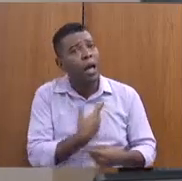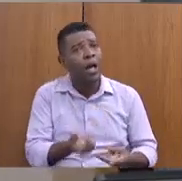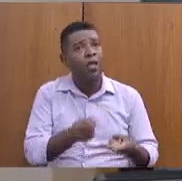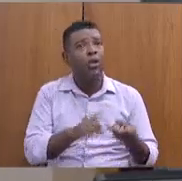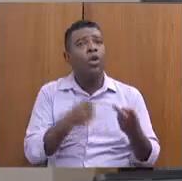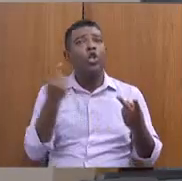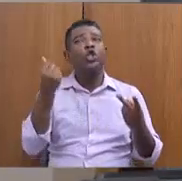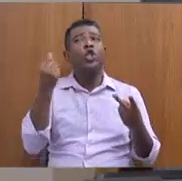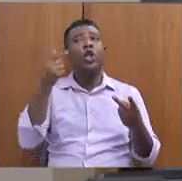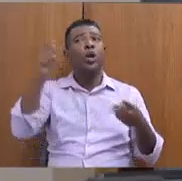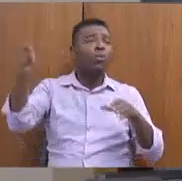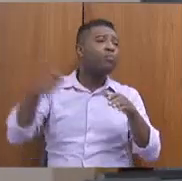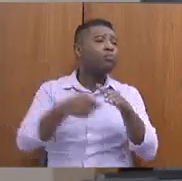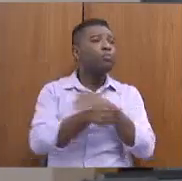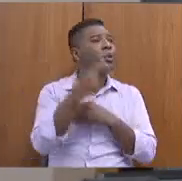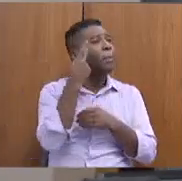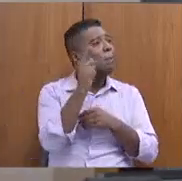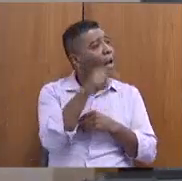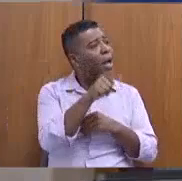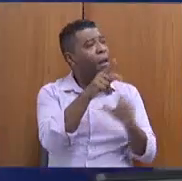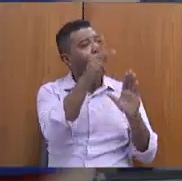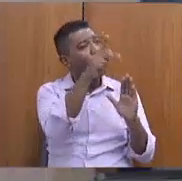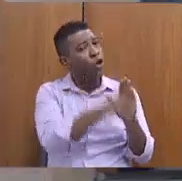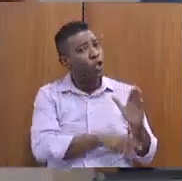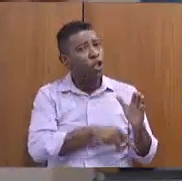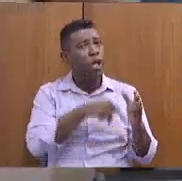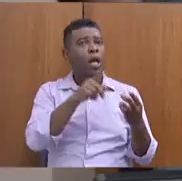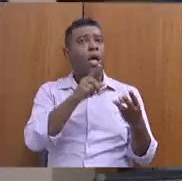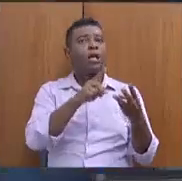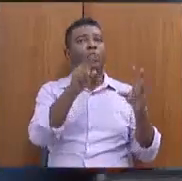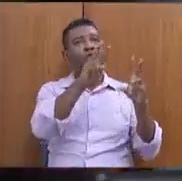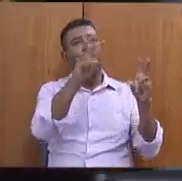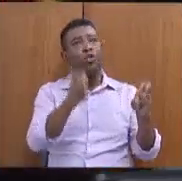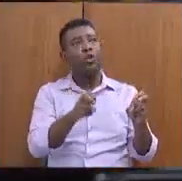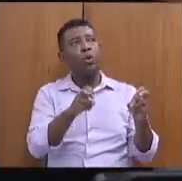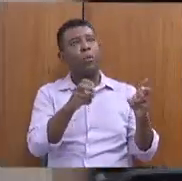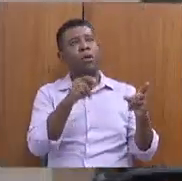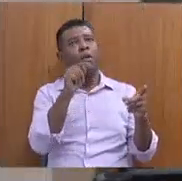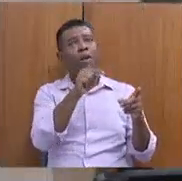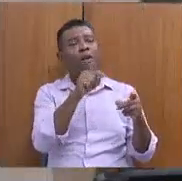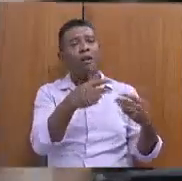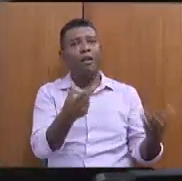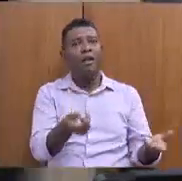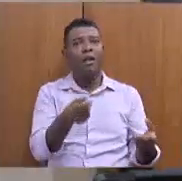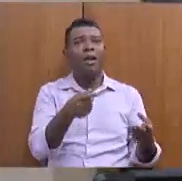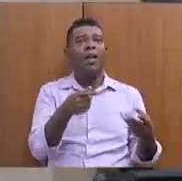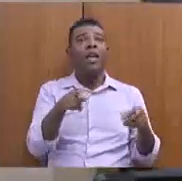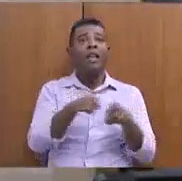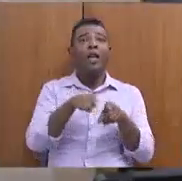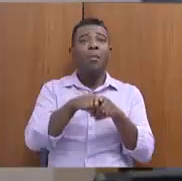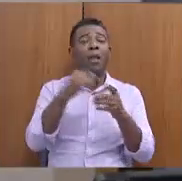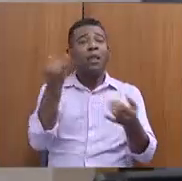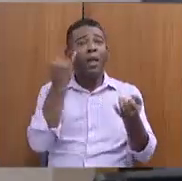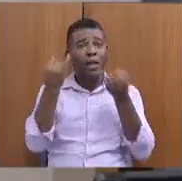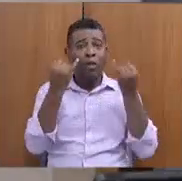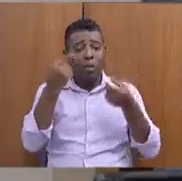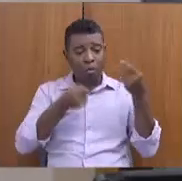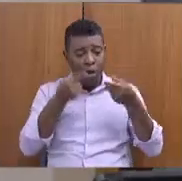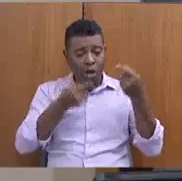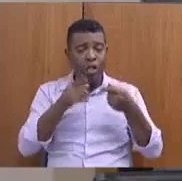projetos relacionados ao tema, a apresentação dos dados relacionados às políticas de direito à moradia, foram